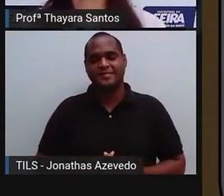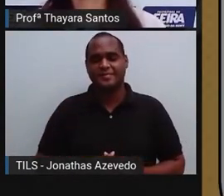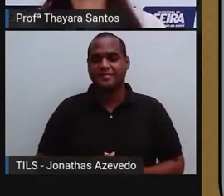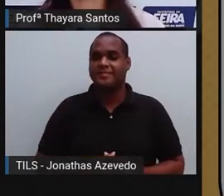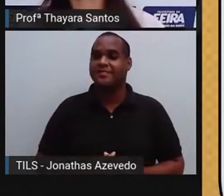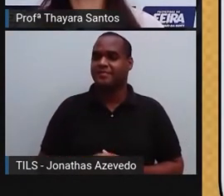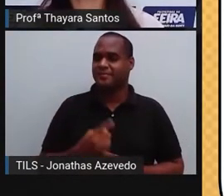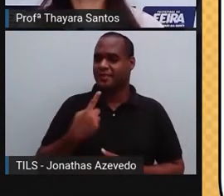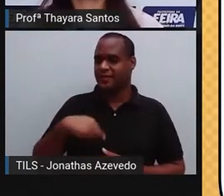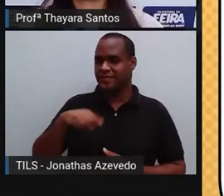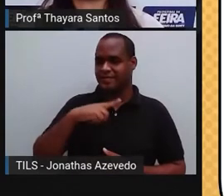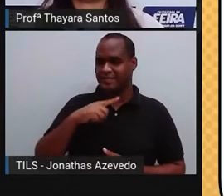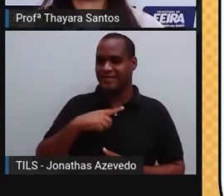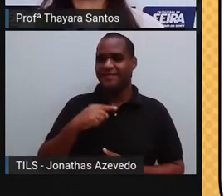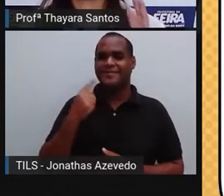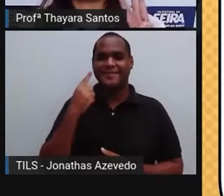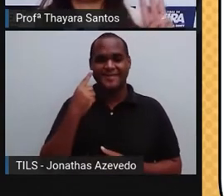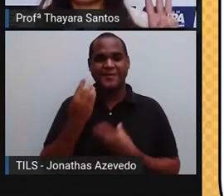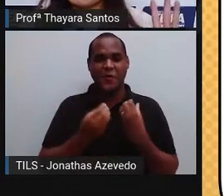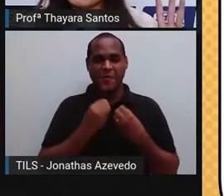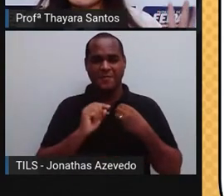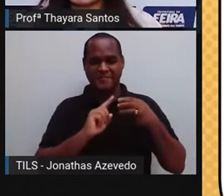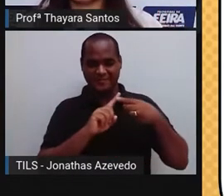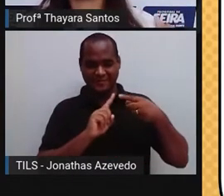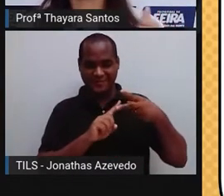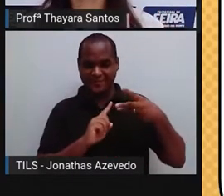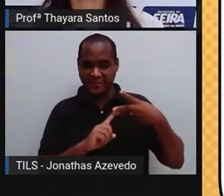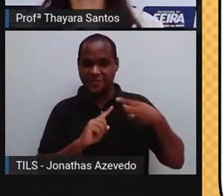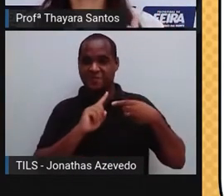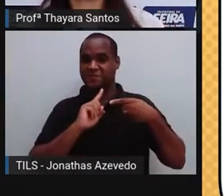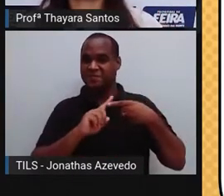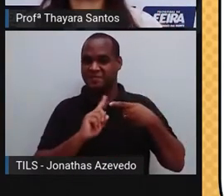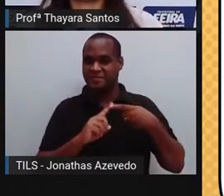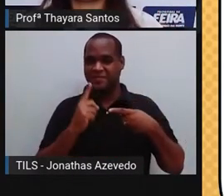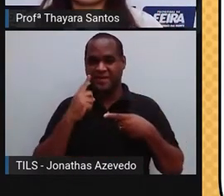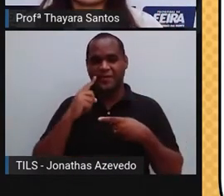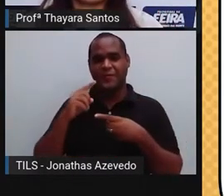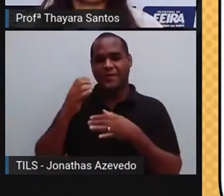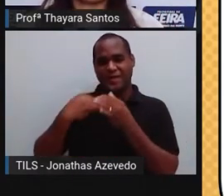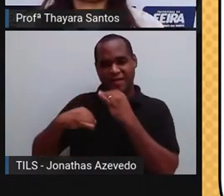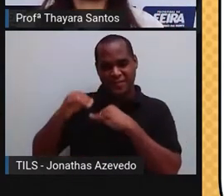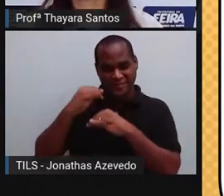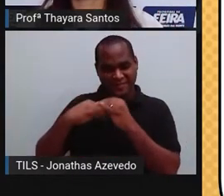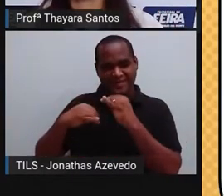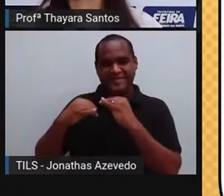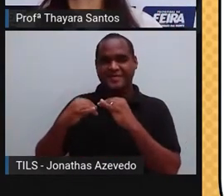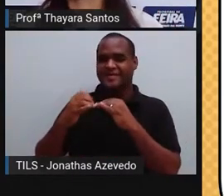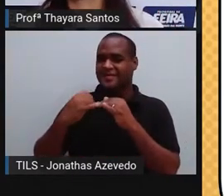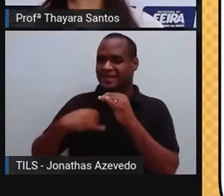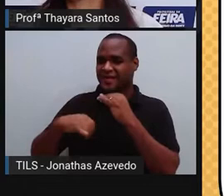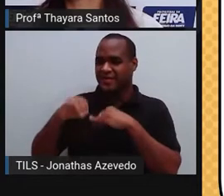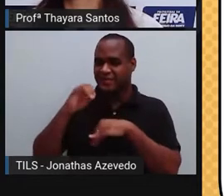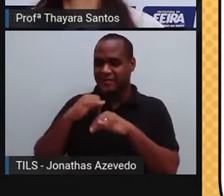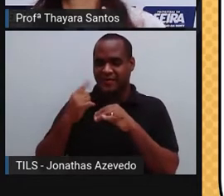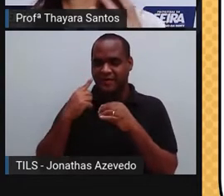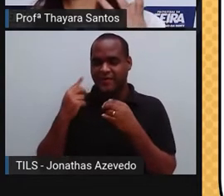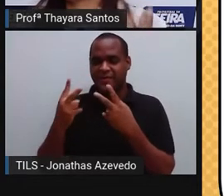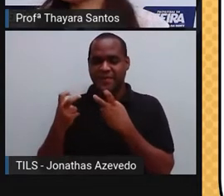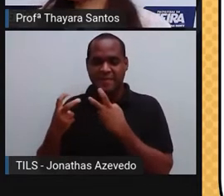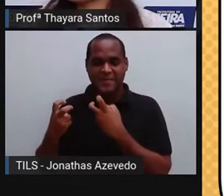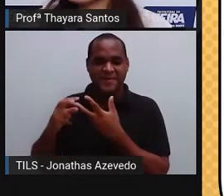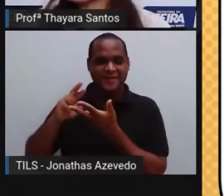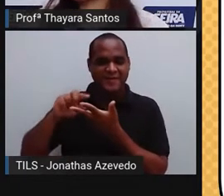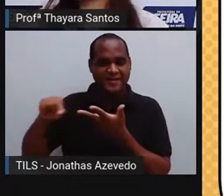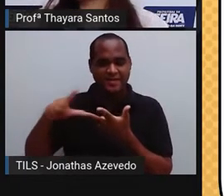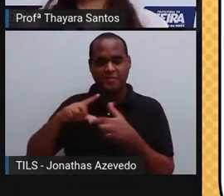A gente tem receptores sensoriais de três tipos. A gente tem os quimio-receptores, que são aqueles responsáveis por perceber os estímulos